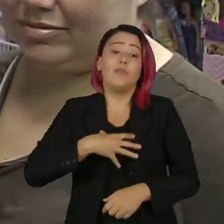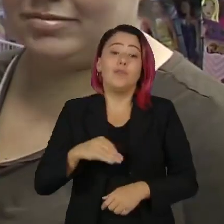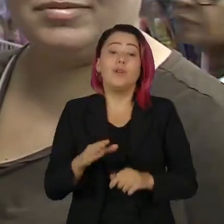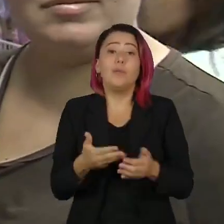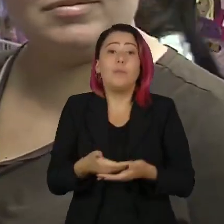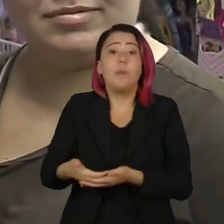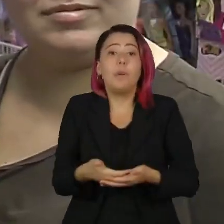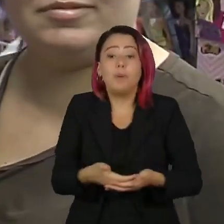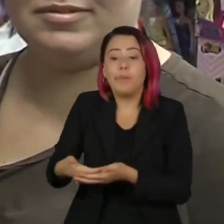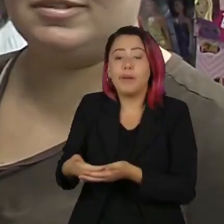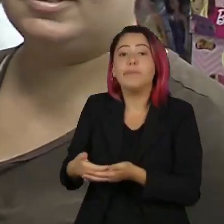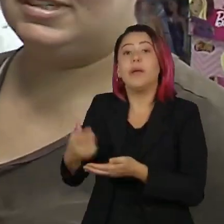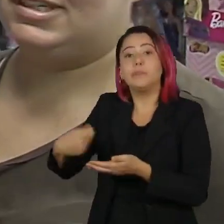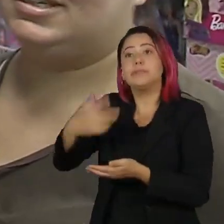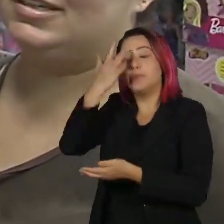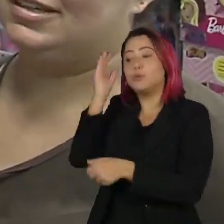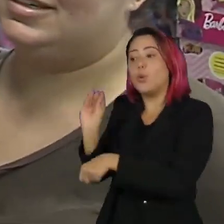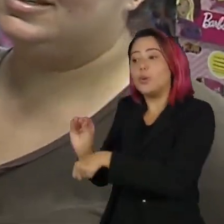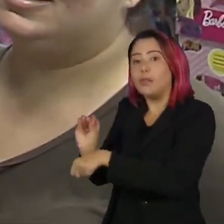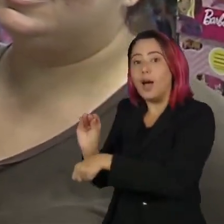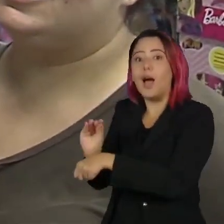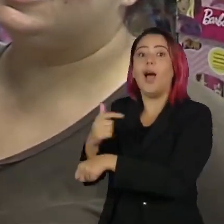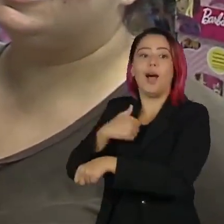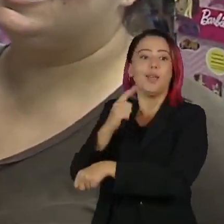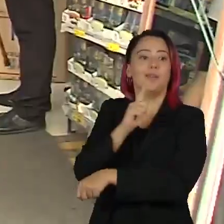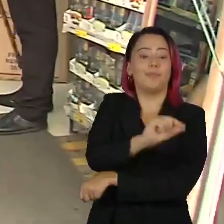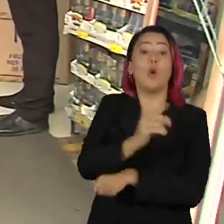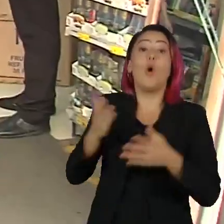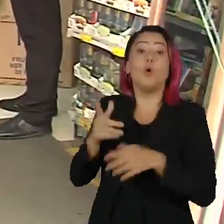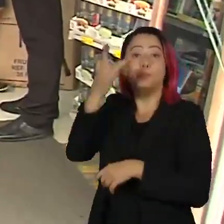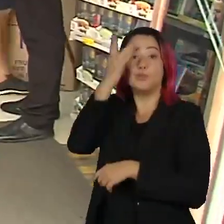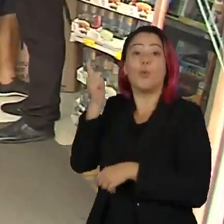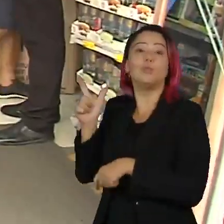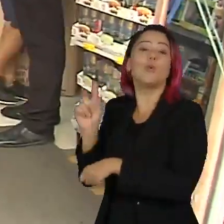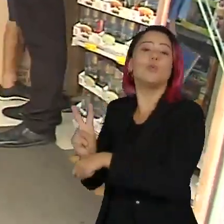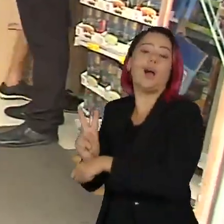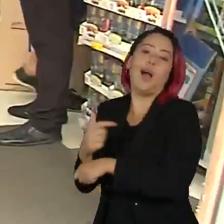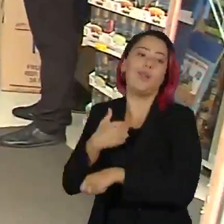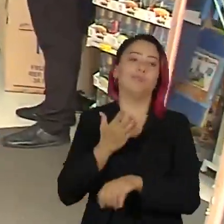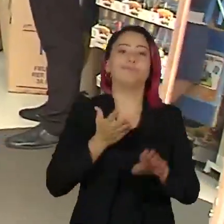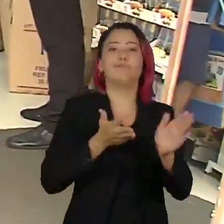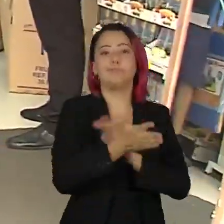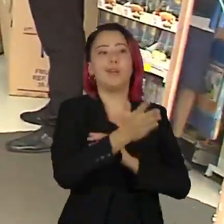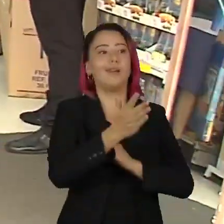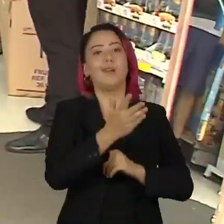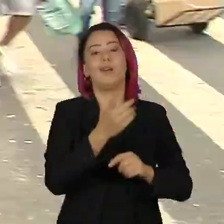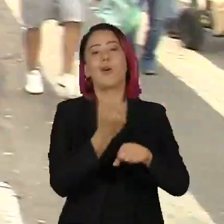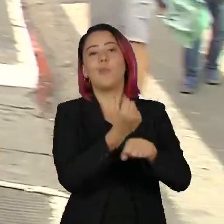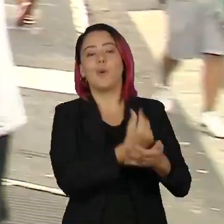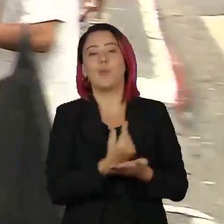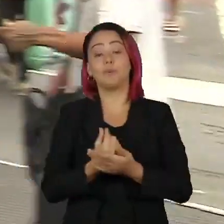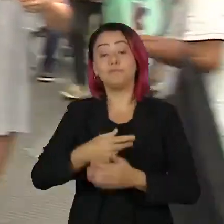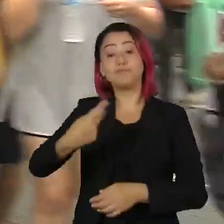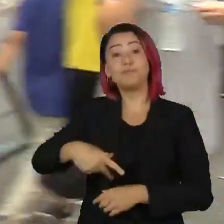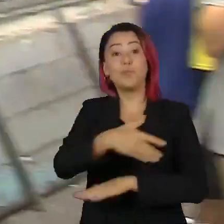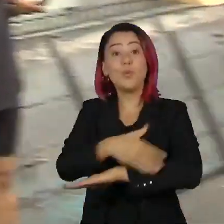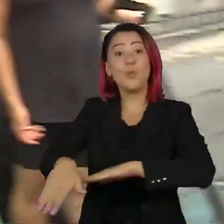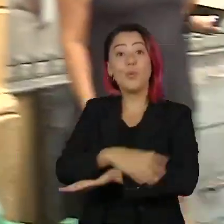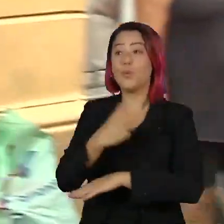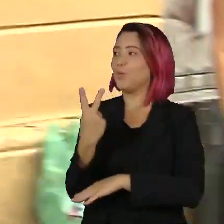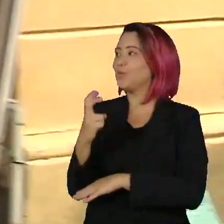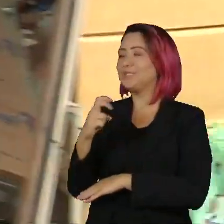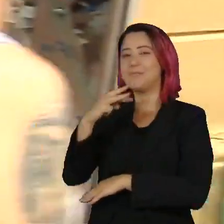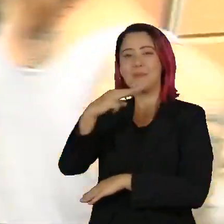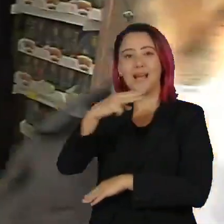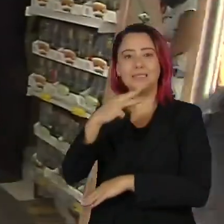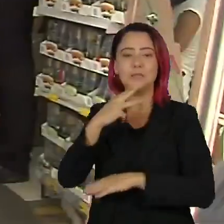alguém para ficar com ele também, então hoje foi o dia disponível. Na maior loja do setor de utilidades da 25 de março, no centro de São Paulo, o